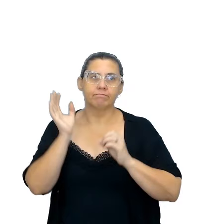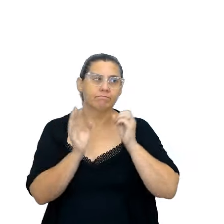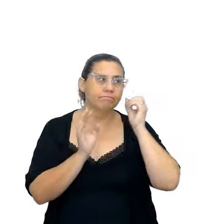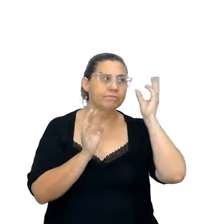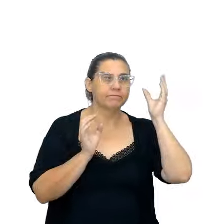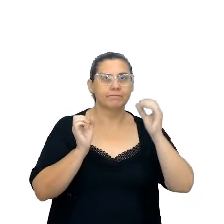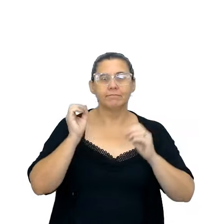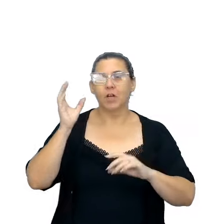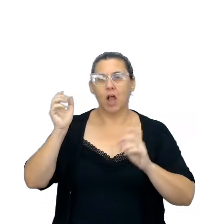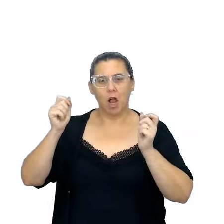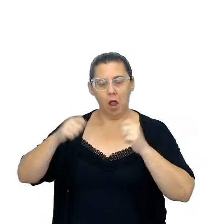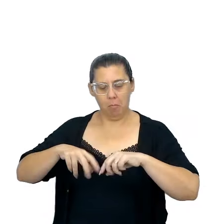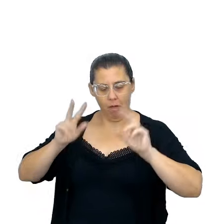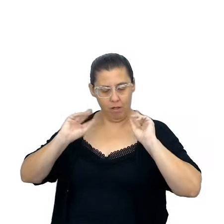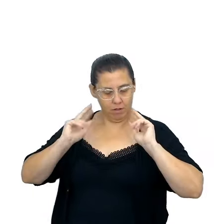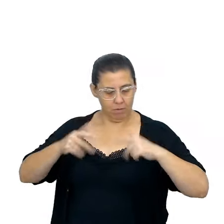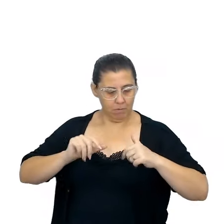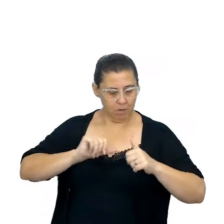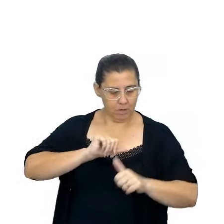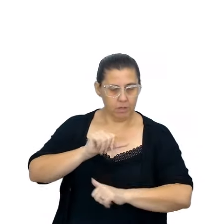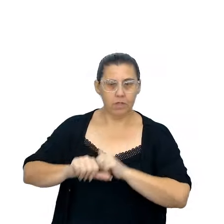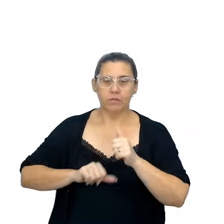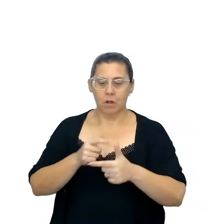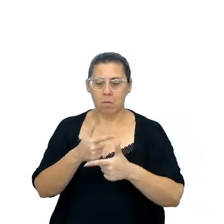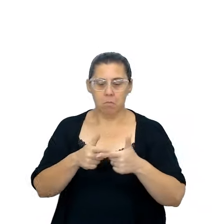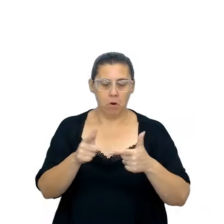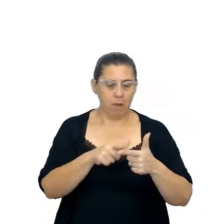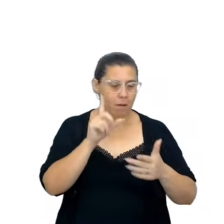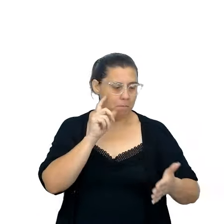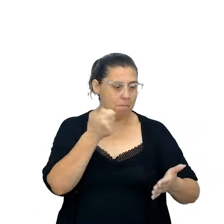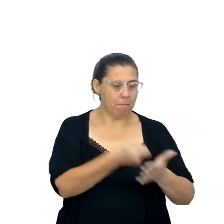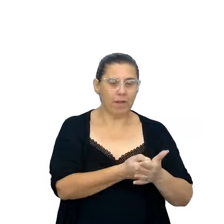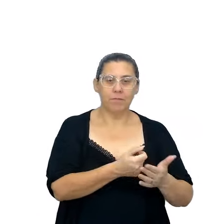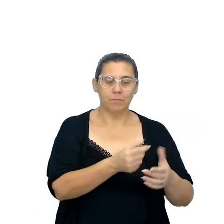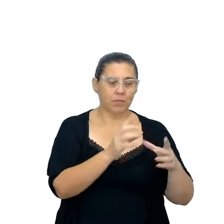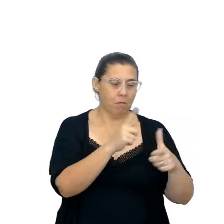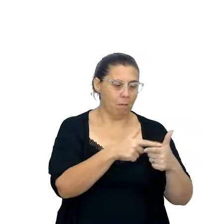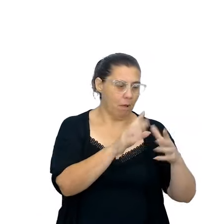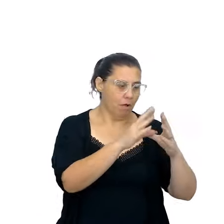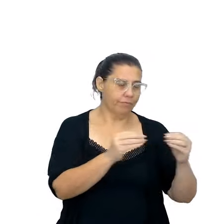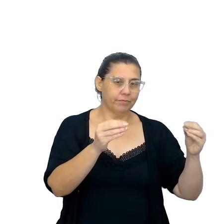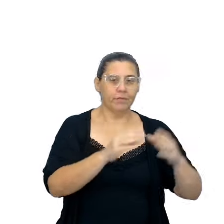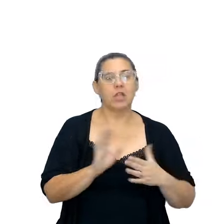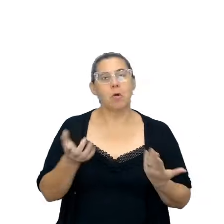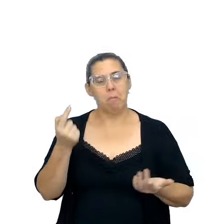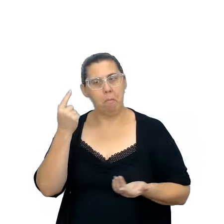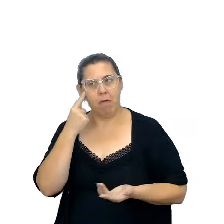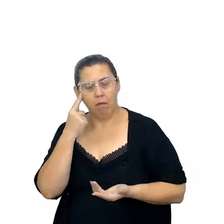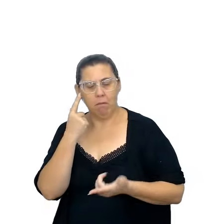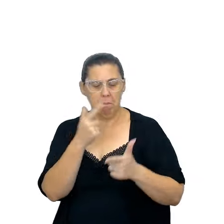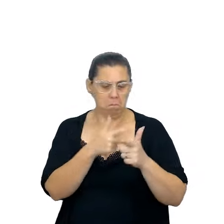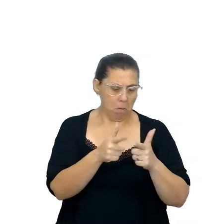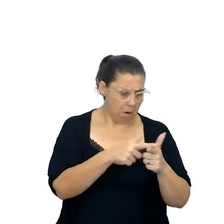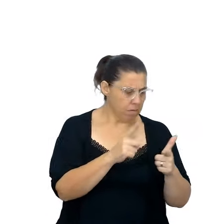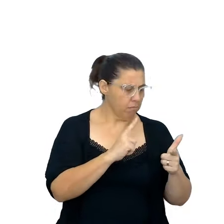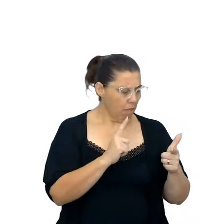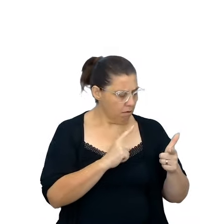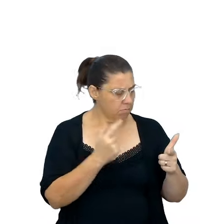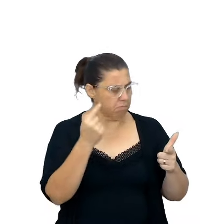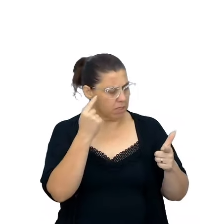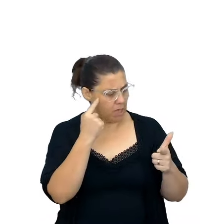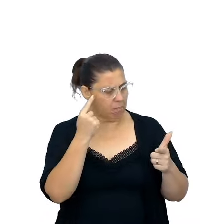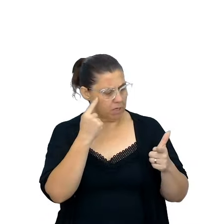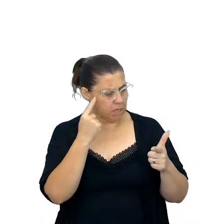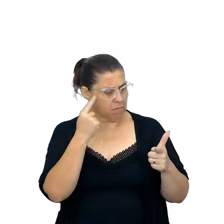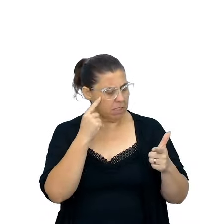capacidade humana de transformar problemas em soluções, e é isso que eu tenho que pensar, em problemas, pensar em